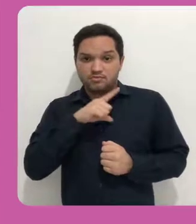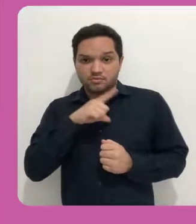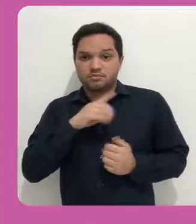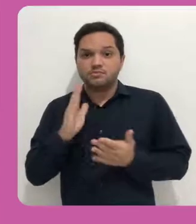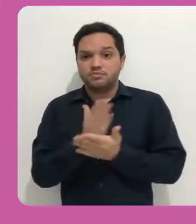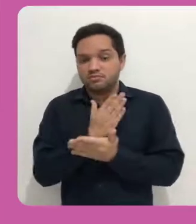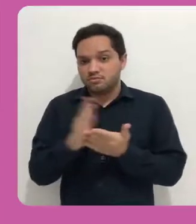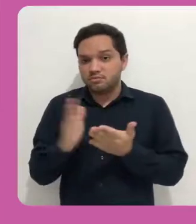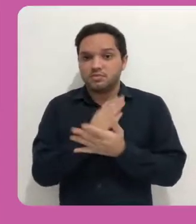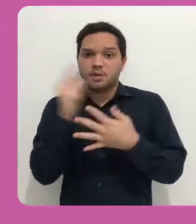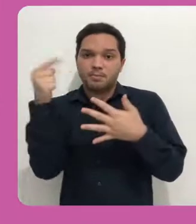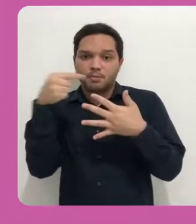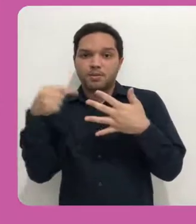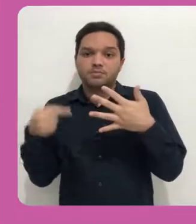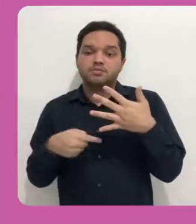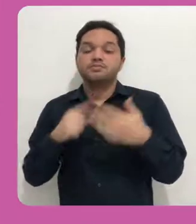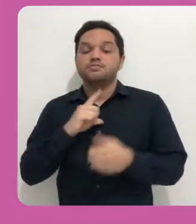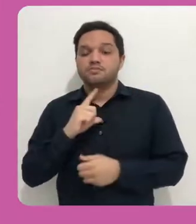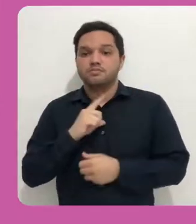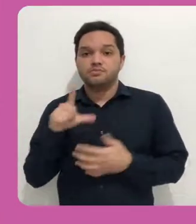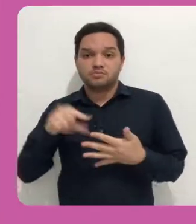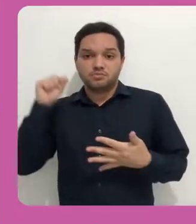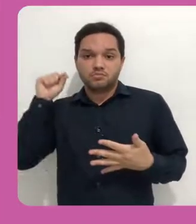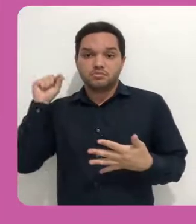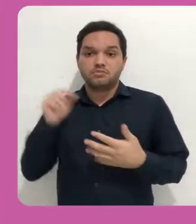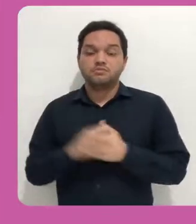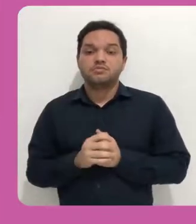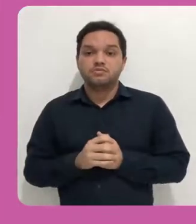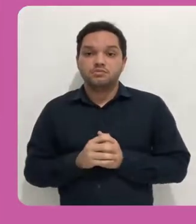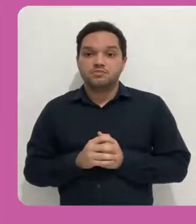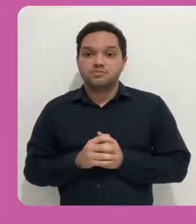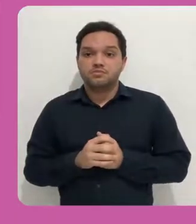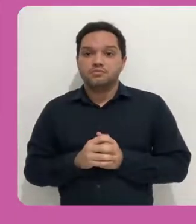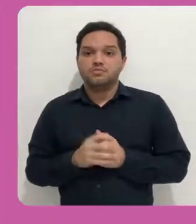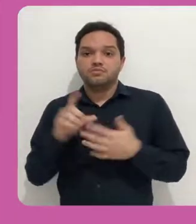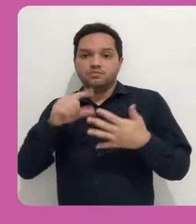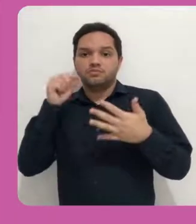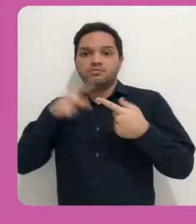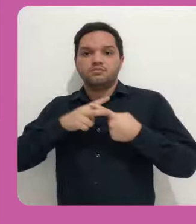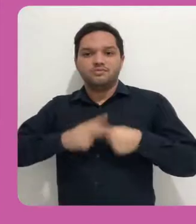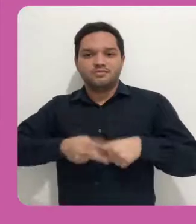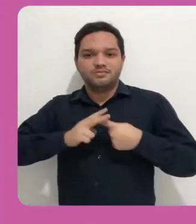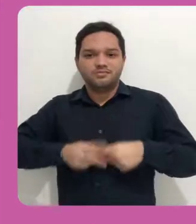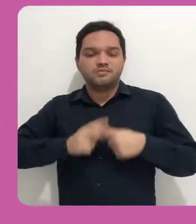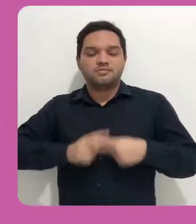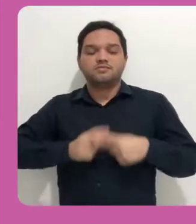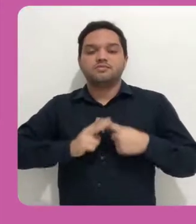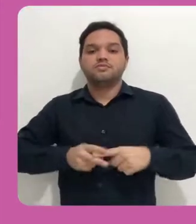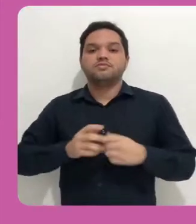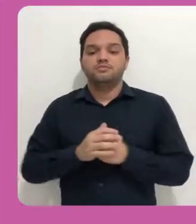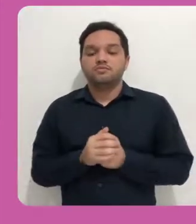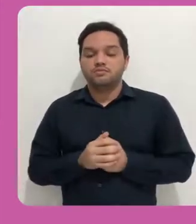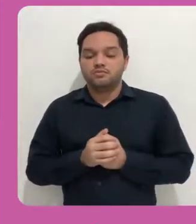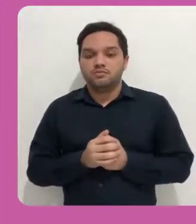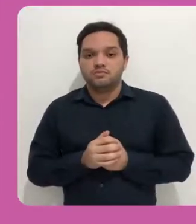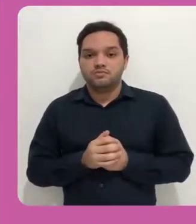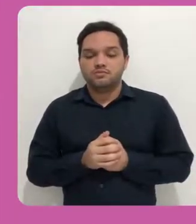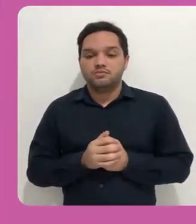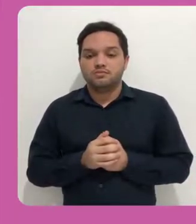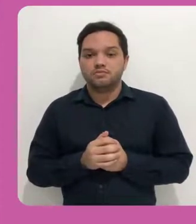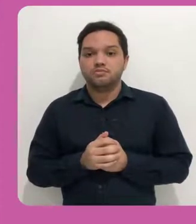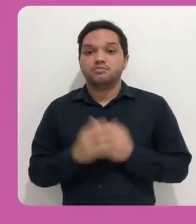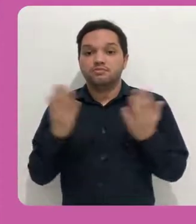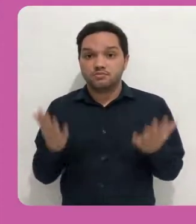E opções de configuração do módulo, que se ele vai estar visível ou não. Bom, então eu vou salvar e voltar ao curso.